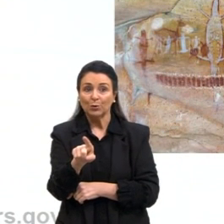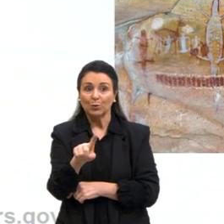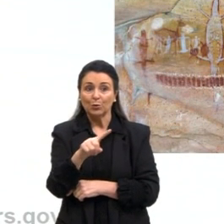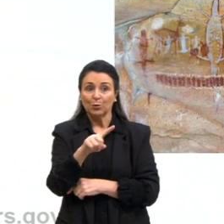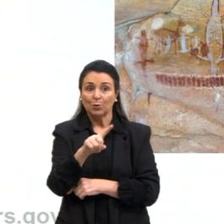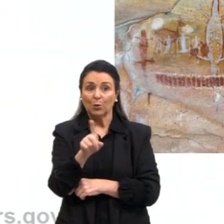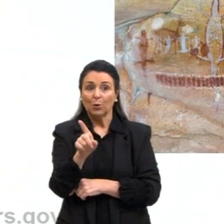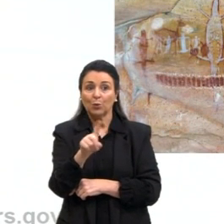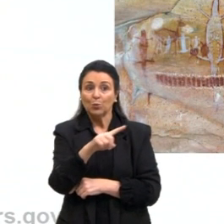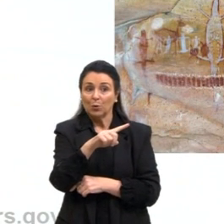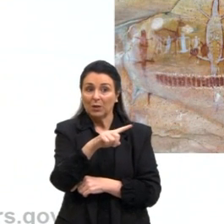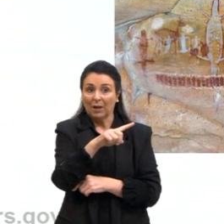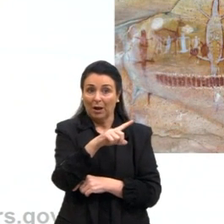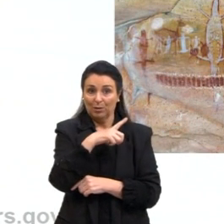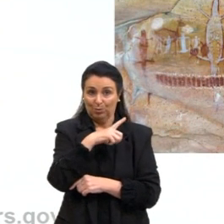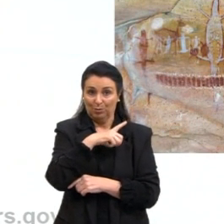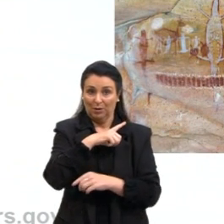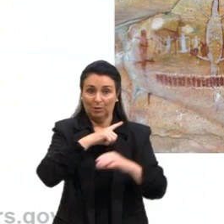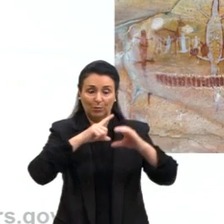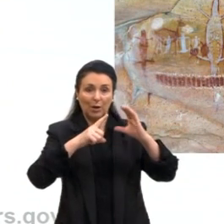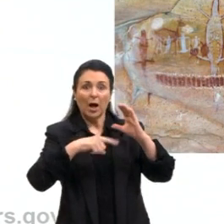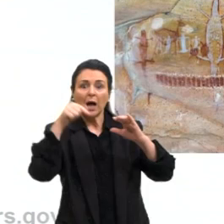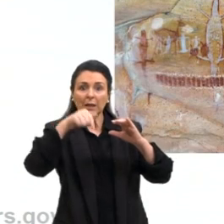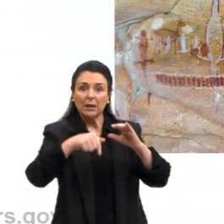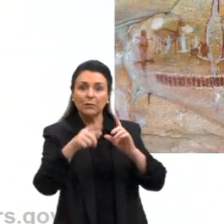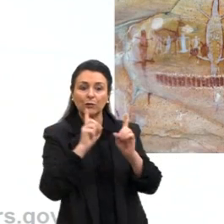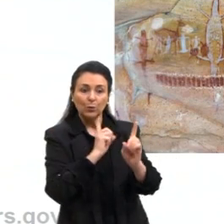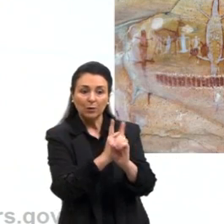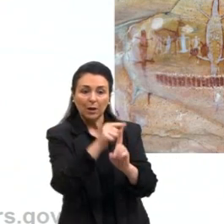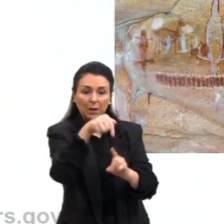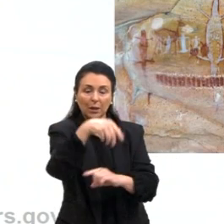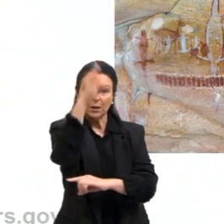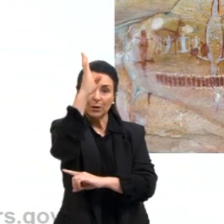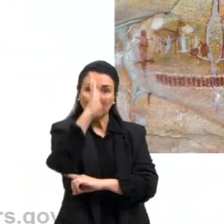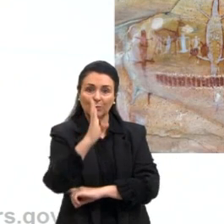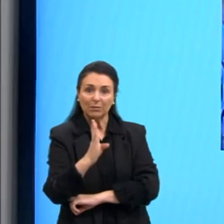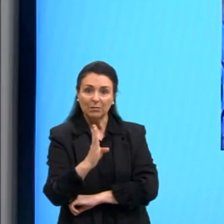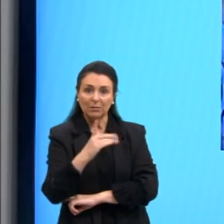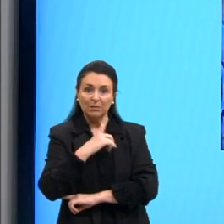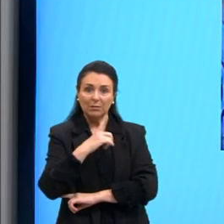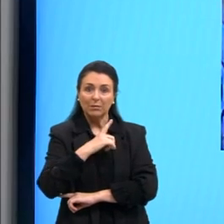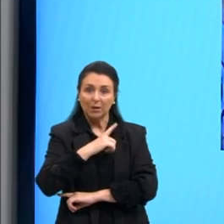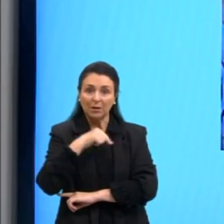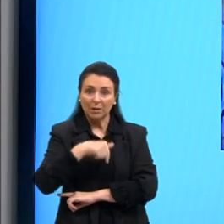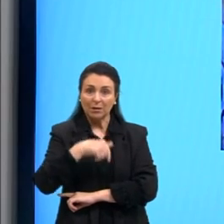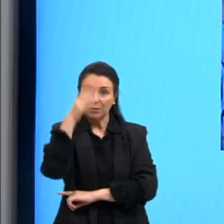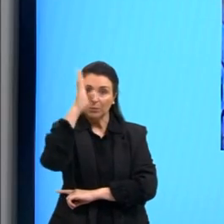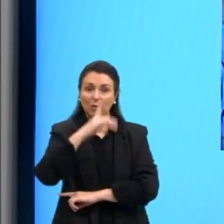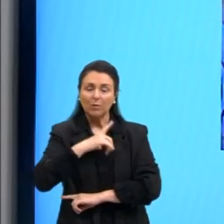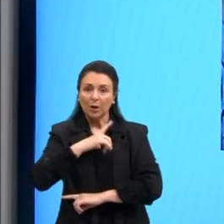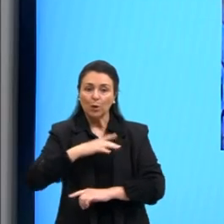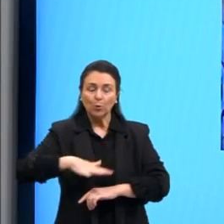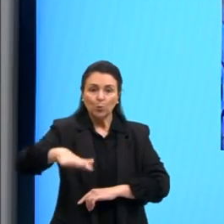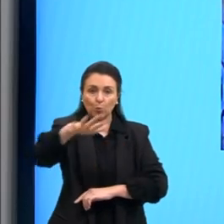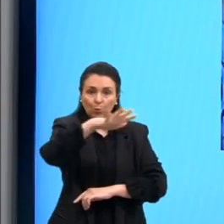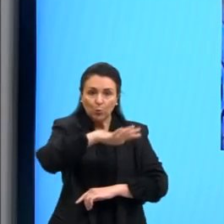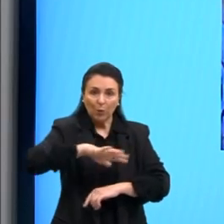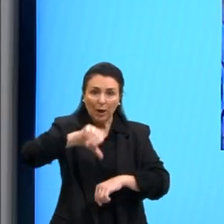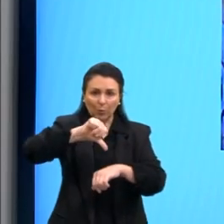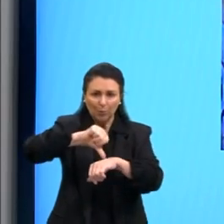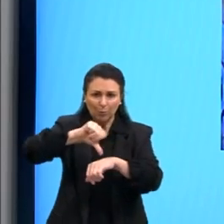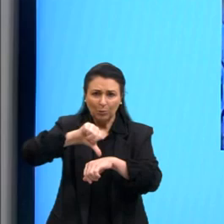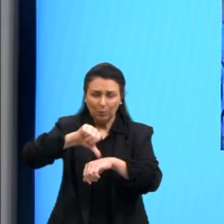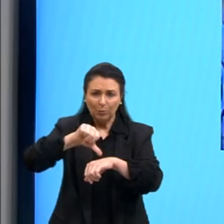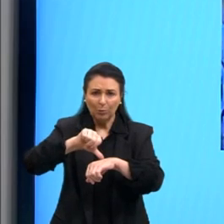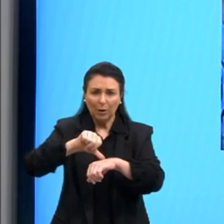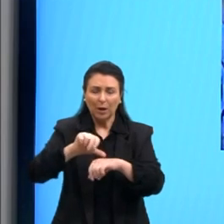pintura rupestre encontrada aqui no Brasil. O Brasil possui um dos parques arqueológicos mais importantes do mundo. É o